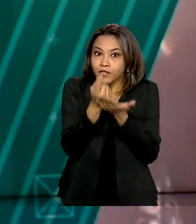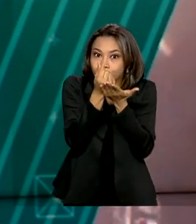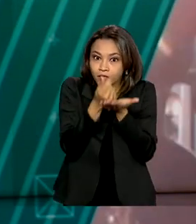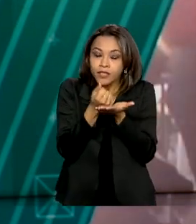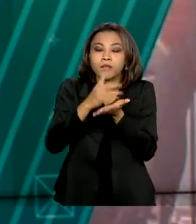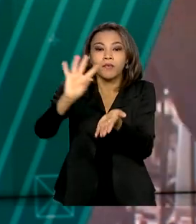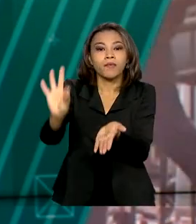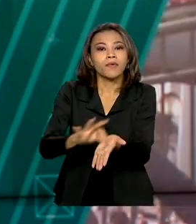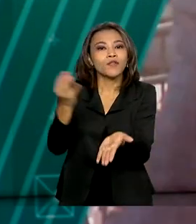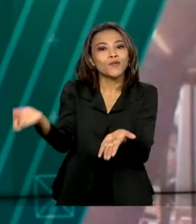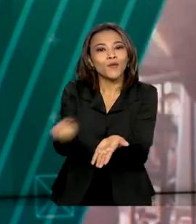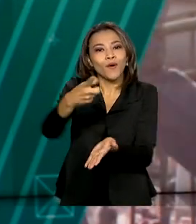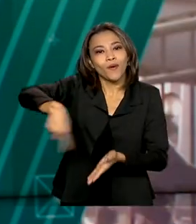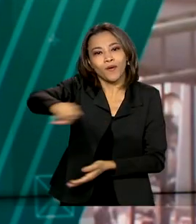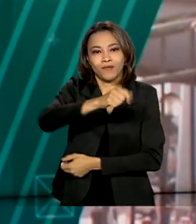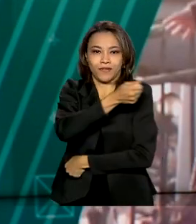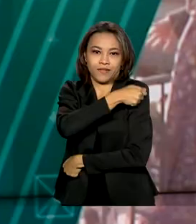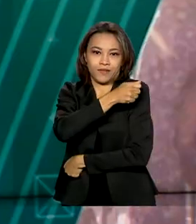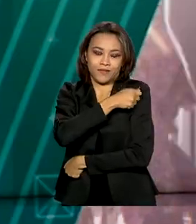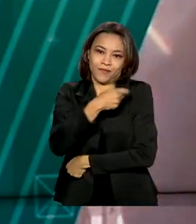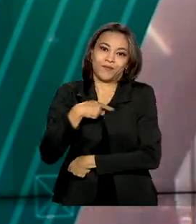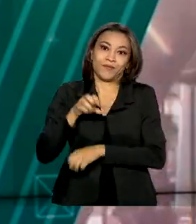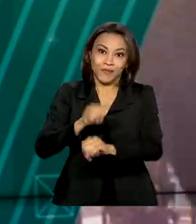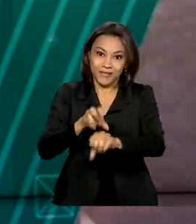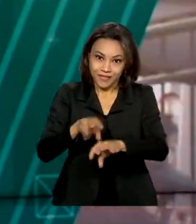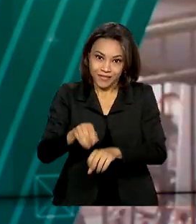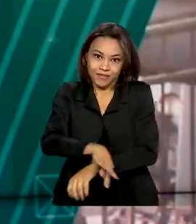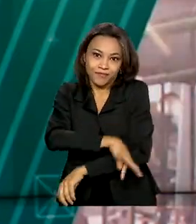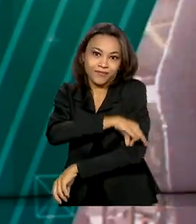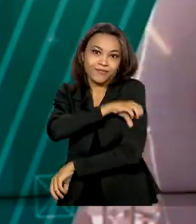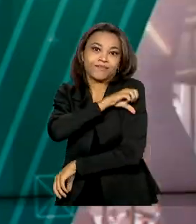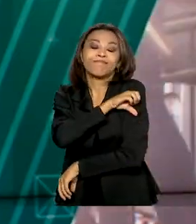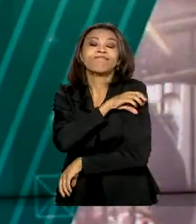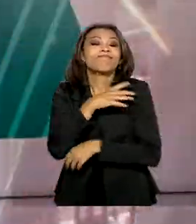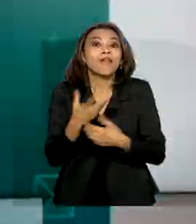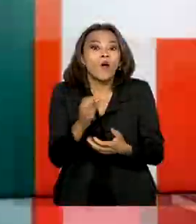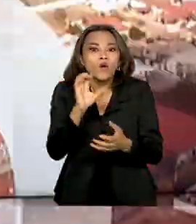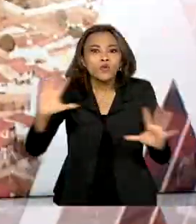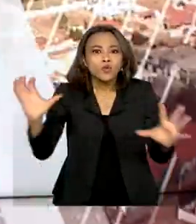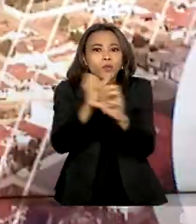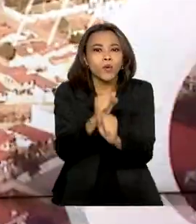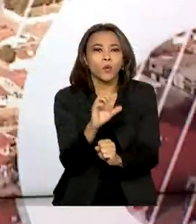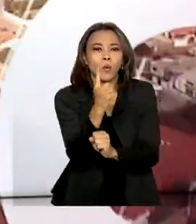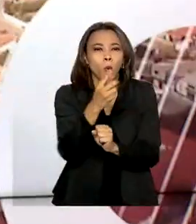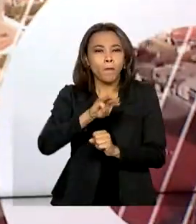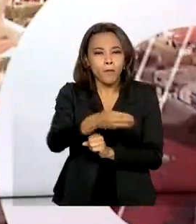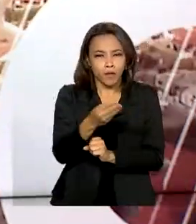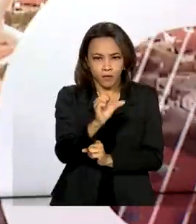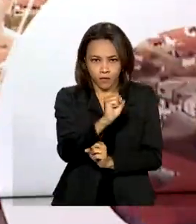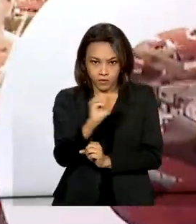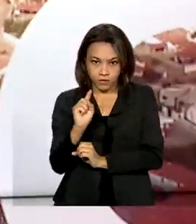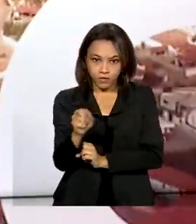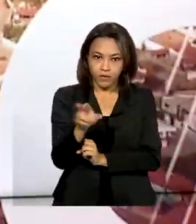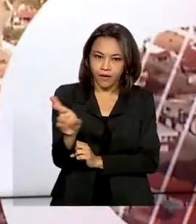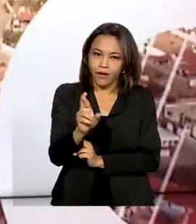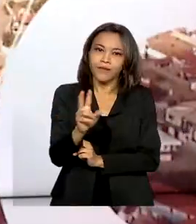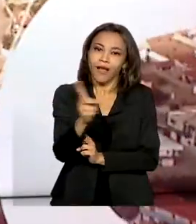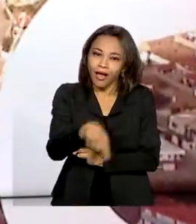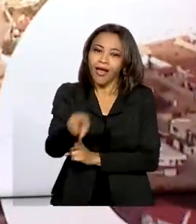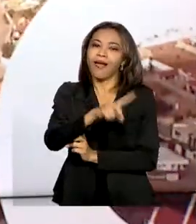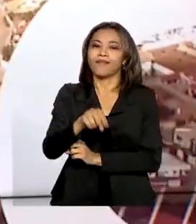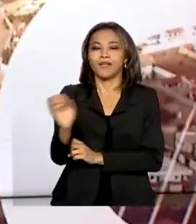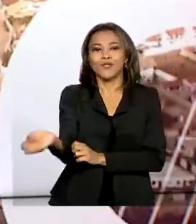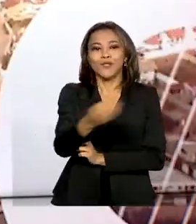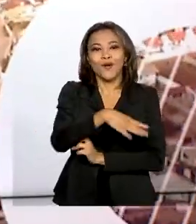para matrícula de novos estudantes na educação infantil. O dinheiro que soma 1 milhão e 800 mil reais será para novas